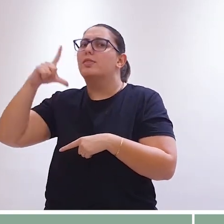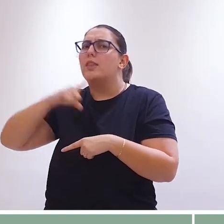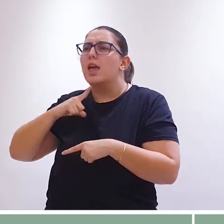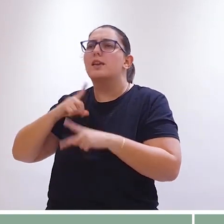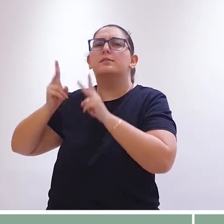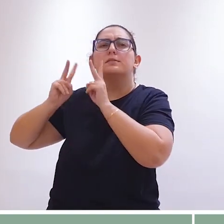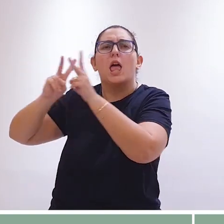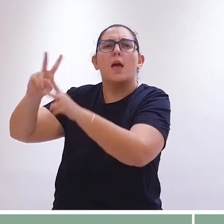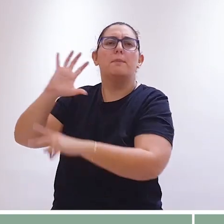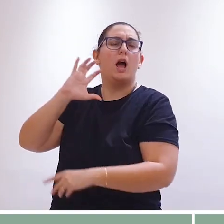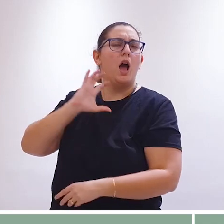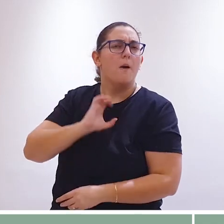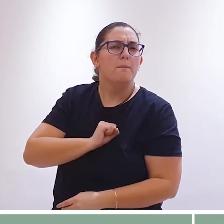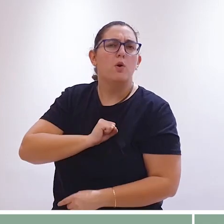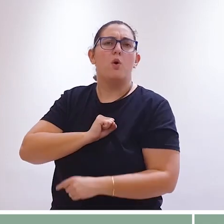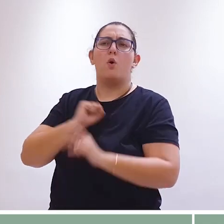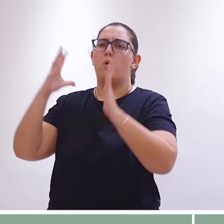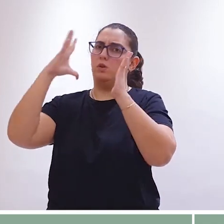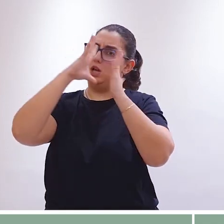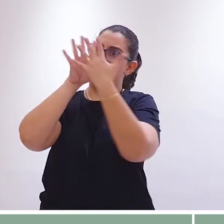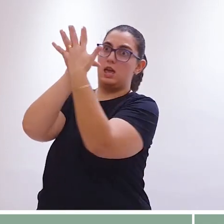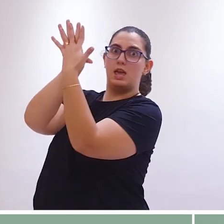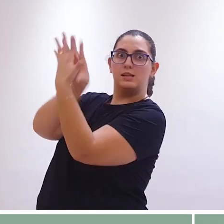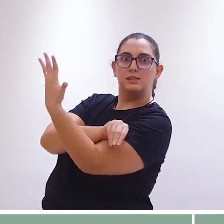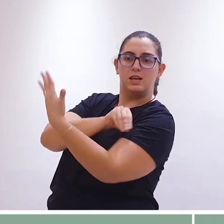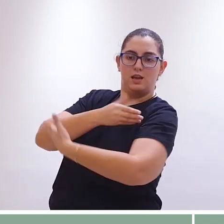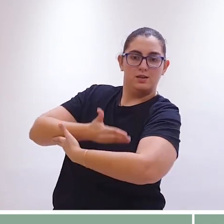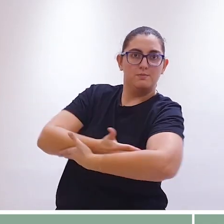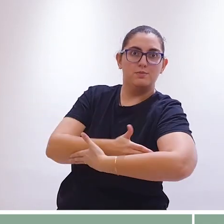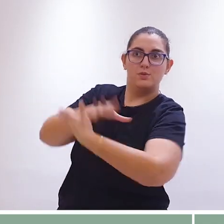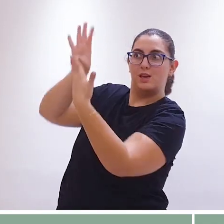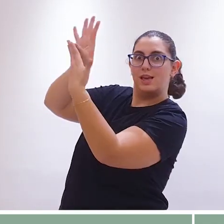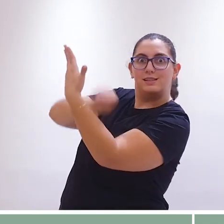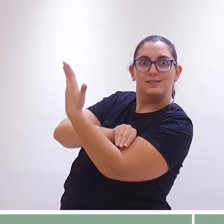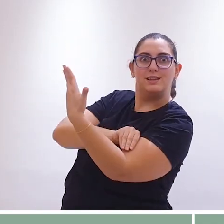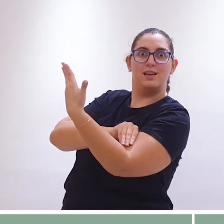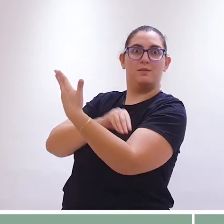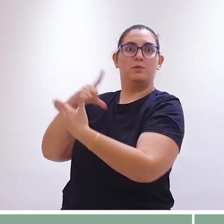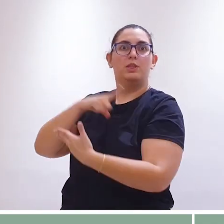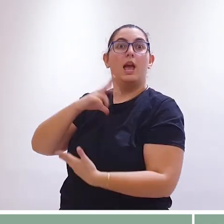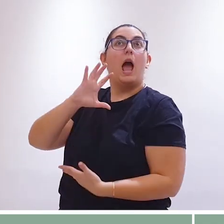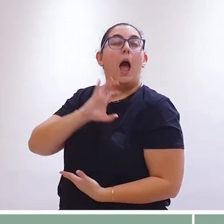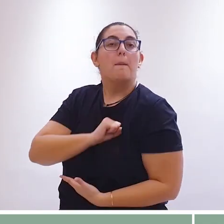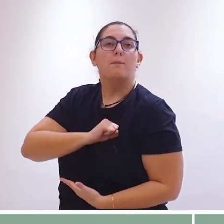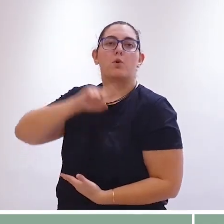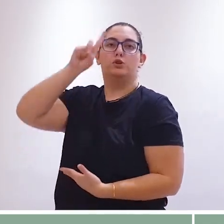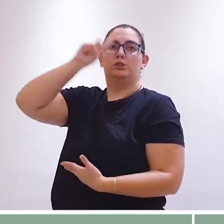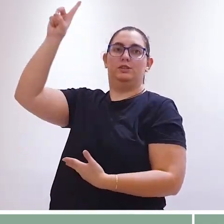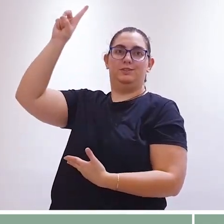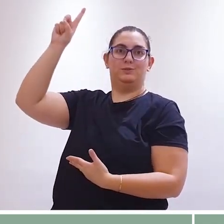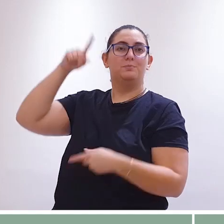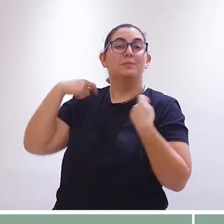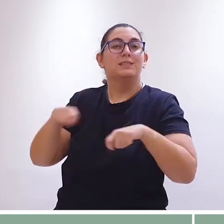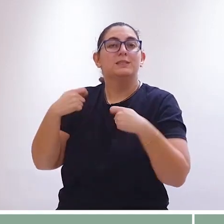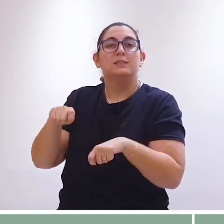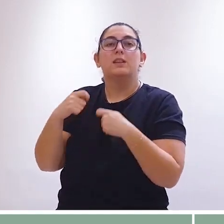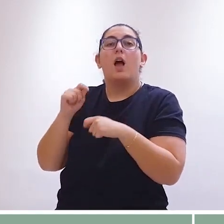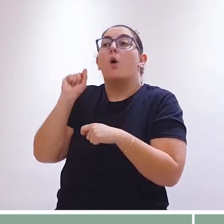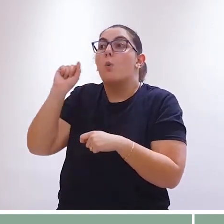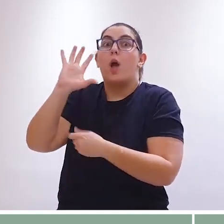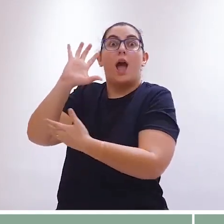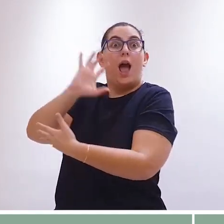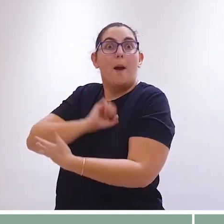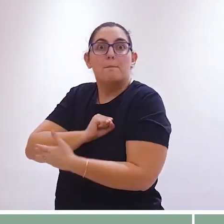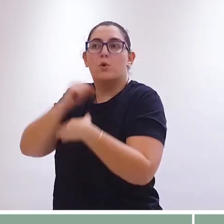fé, através do seu amor, do seu exemplo. A criança, ela não sentirá o amor de Deus se não experimentar o